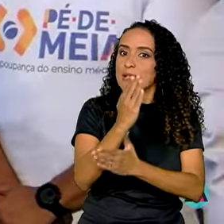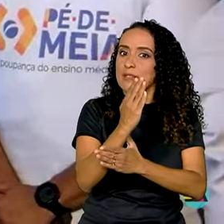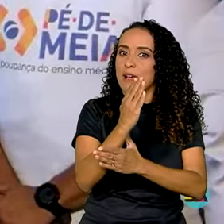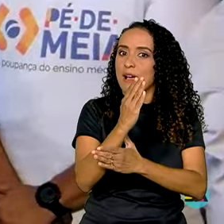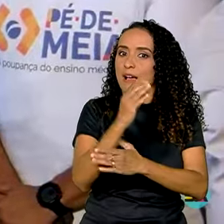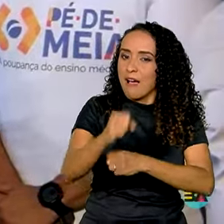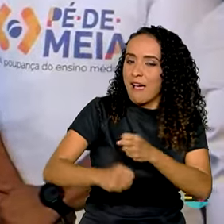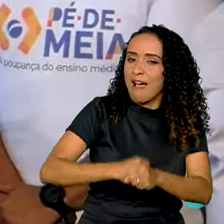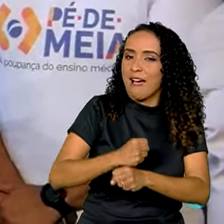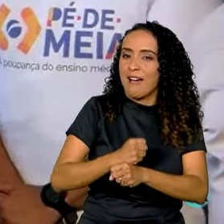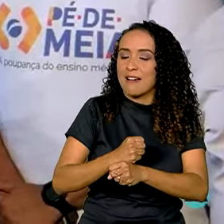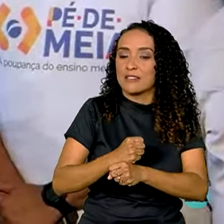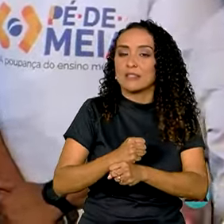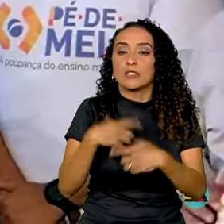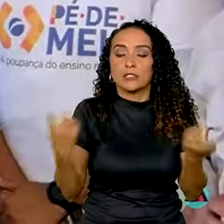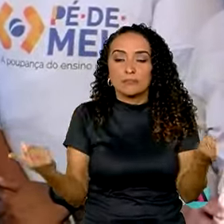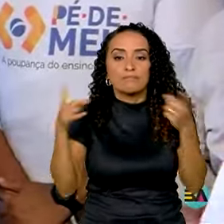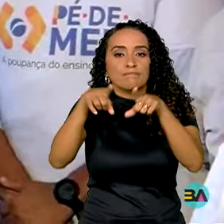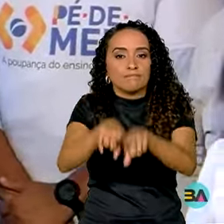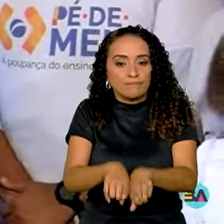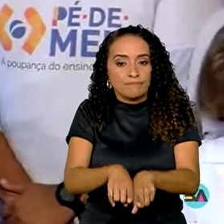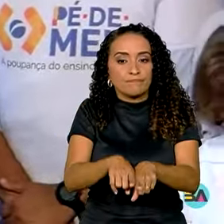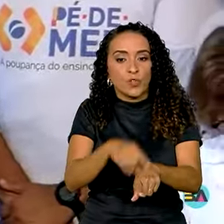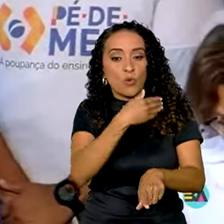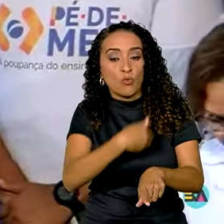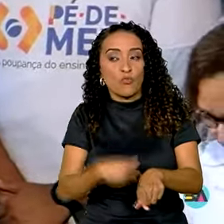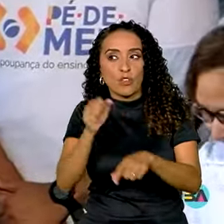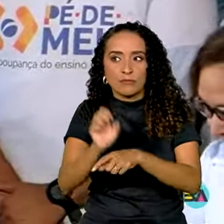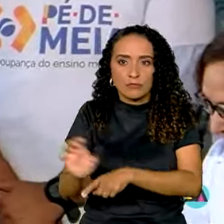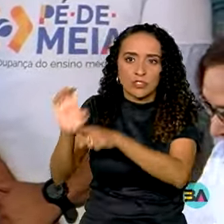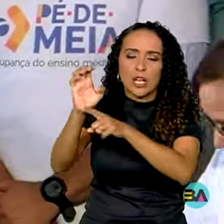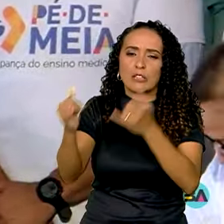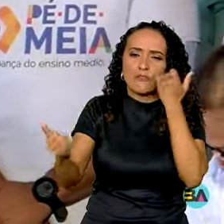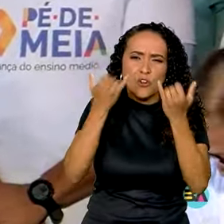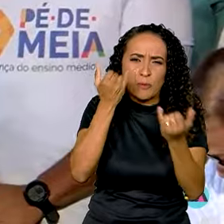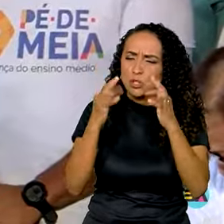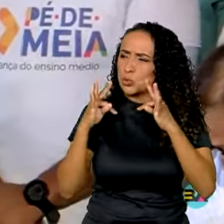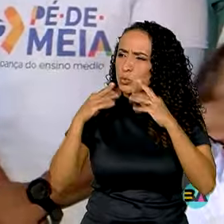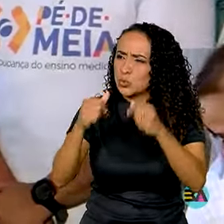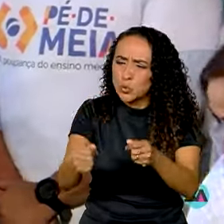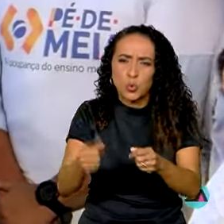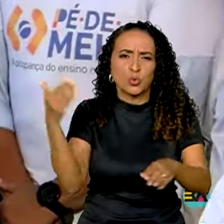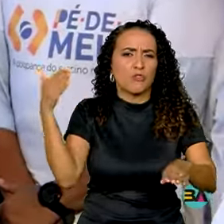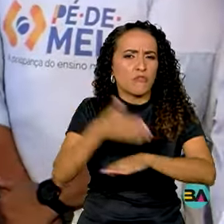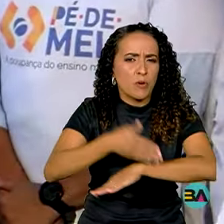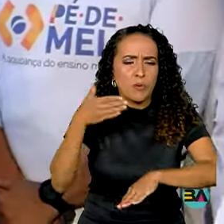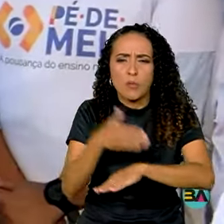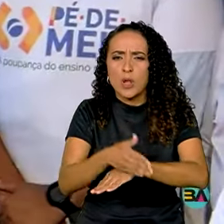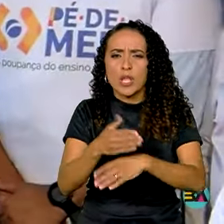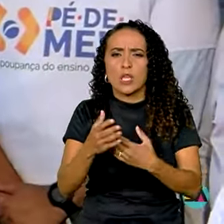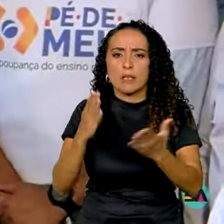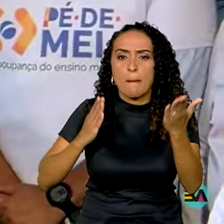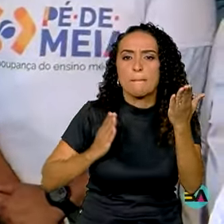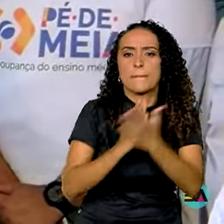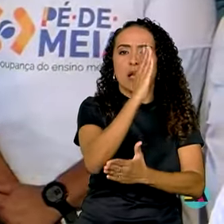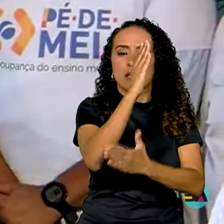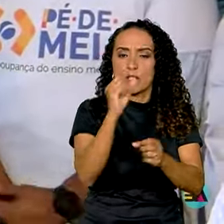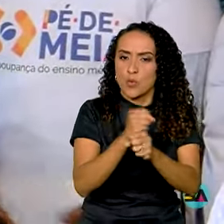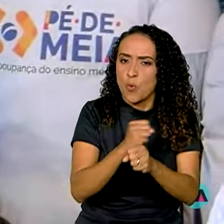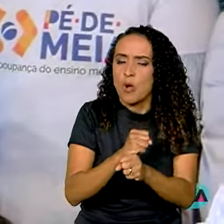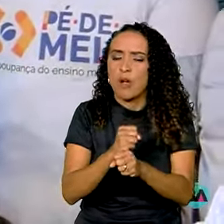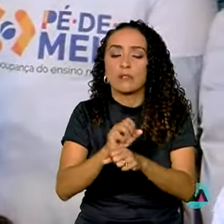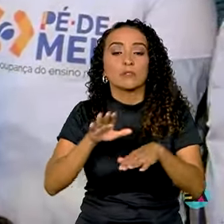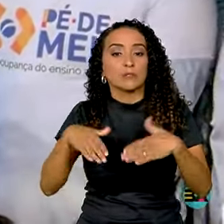Portanto, essa parceria com o Governo do Estado é quem vai fornecer todas as informações de frequência, de aprovação anual.